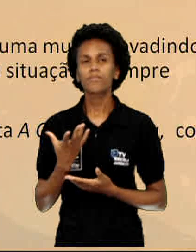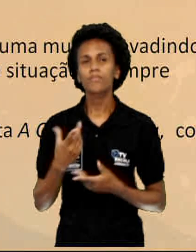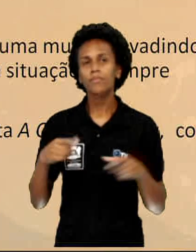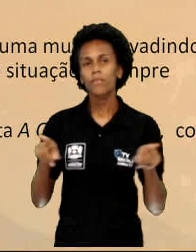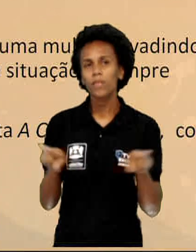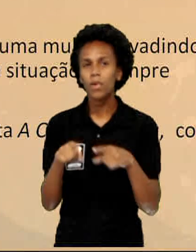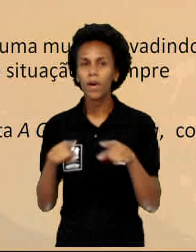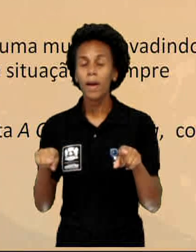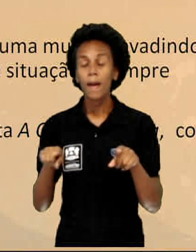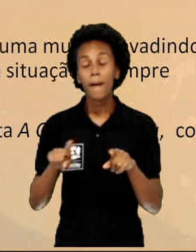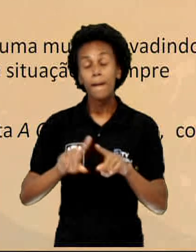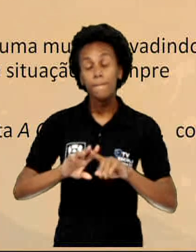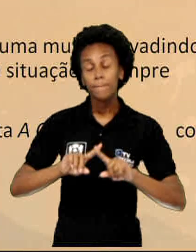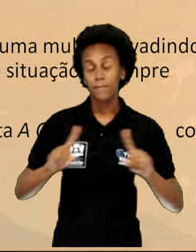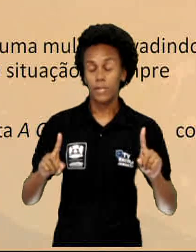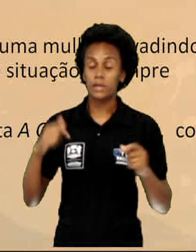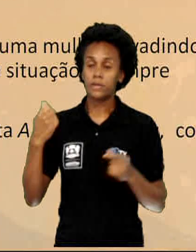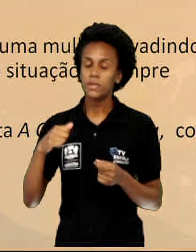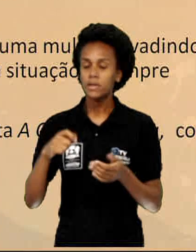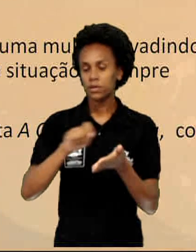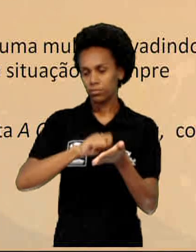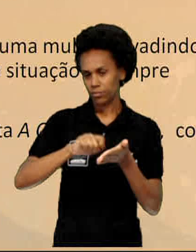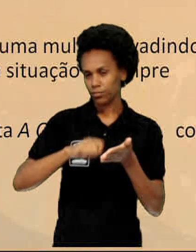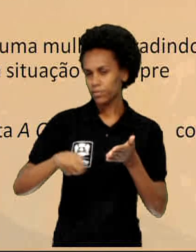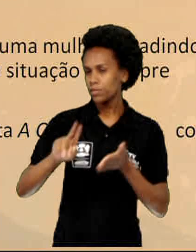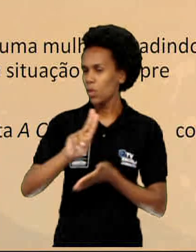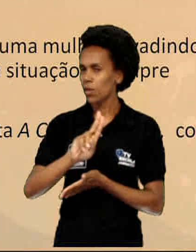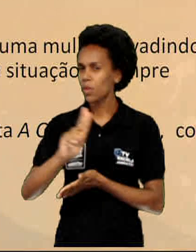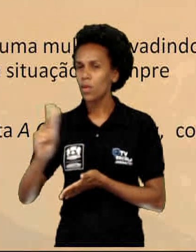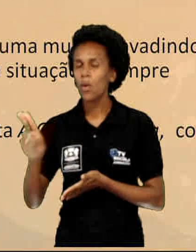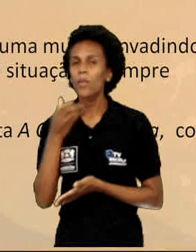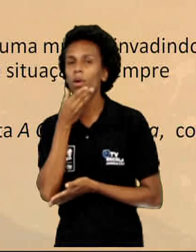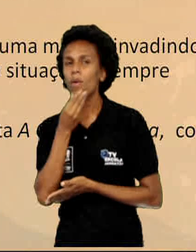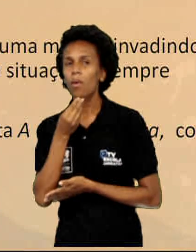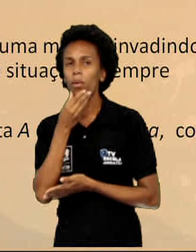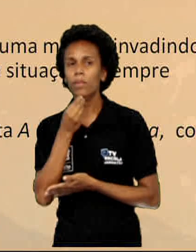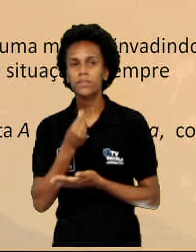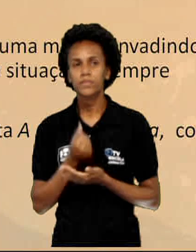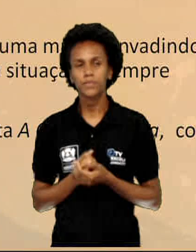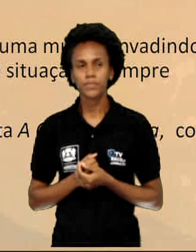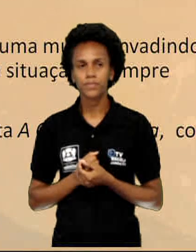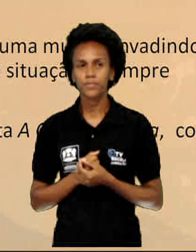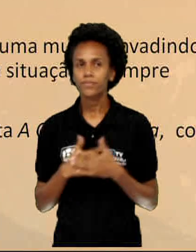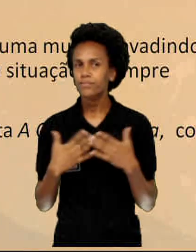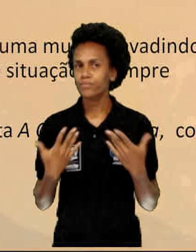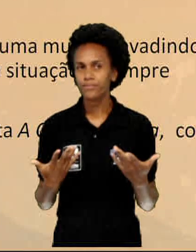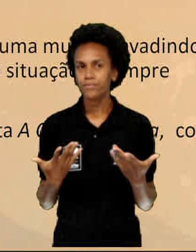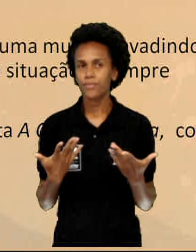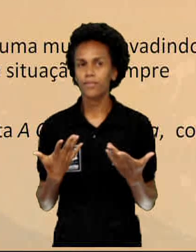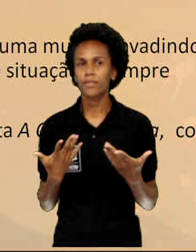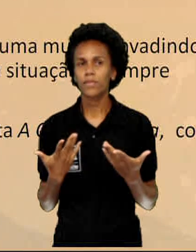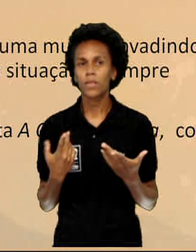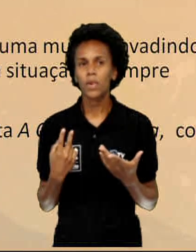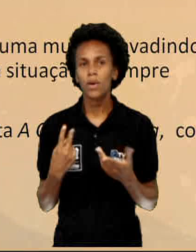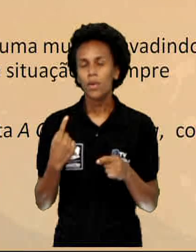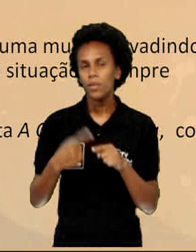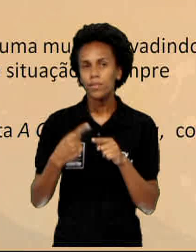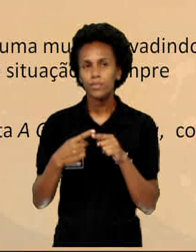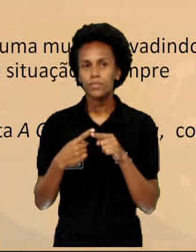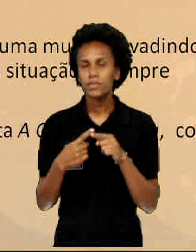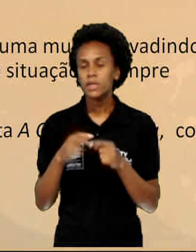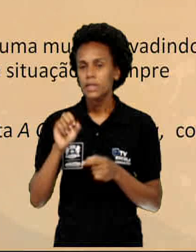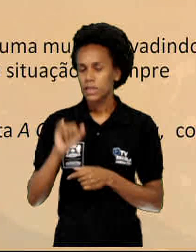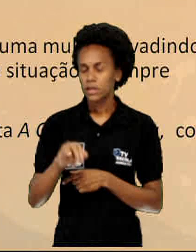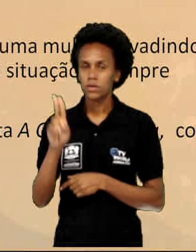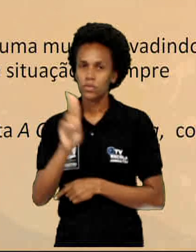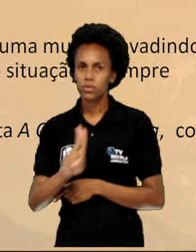teria que assinar com um pseudônimo de nome masculino. A justificativa de que, se utilizasse